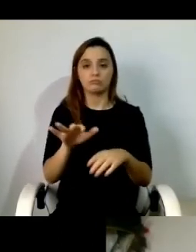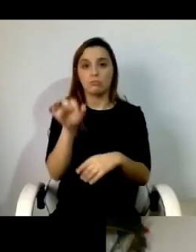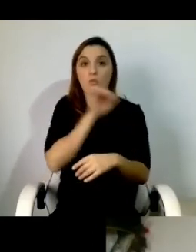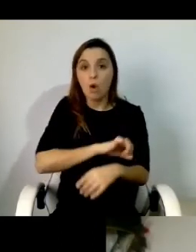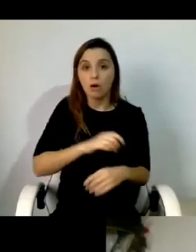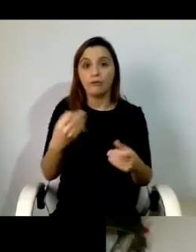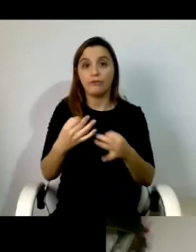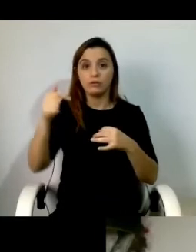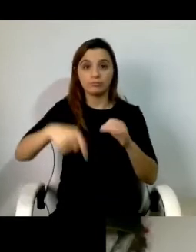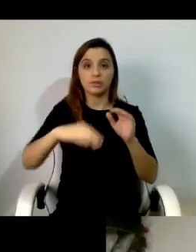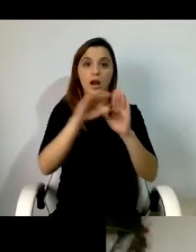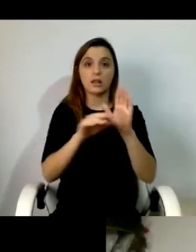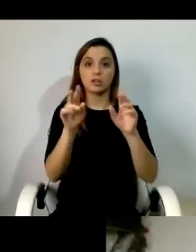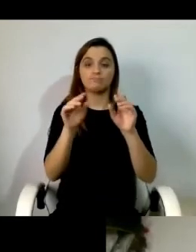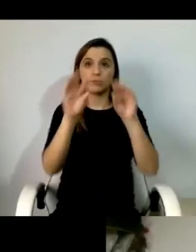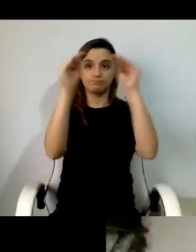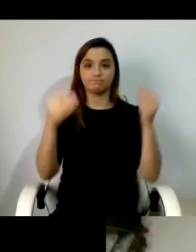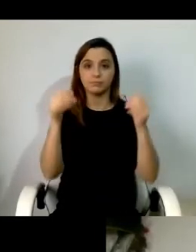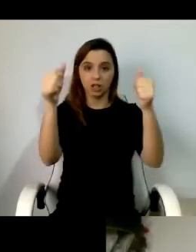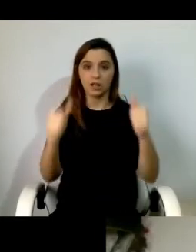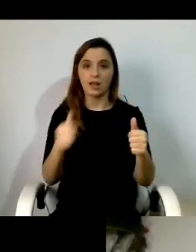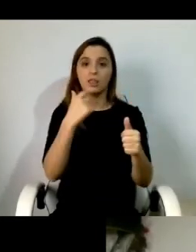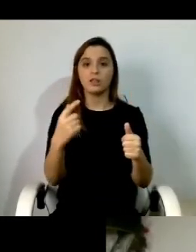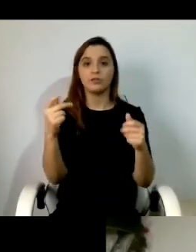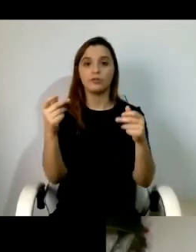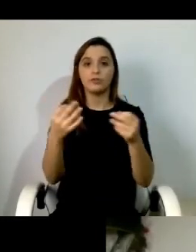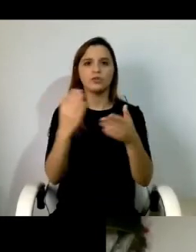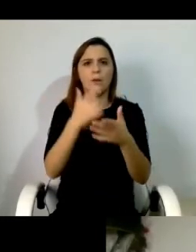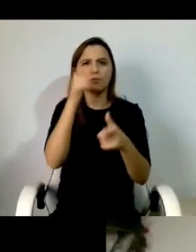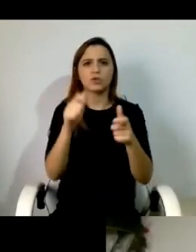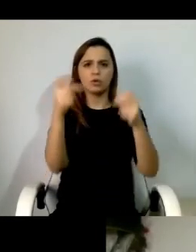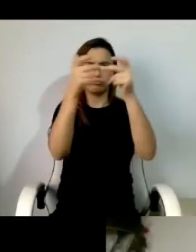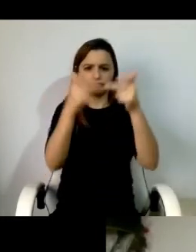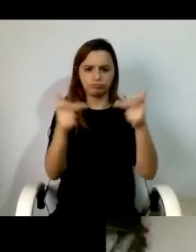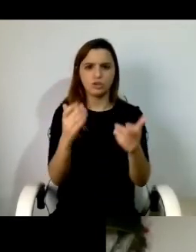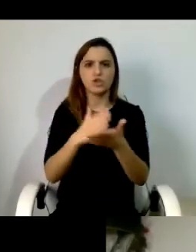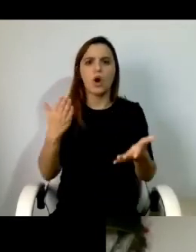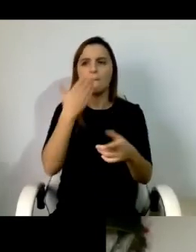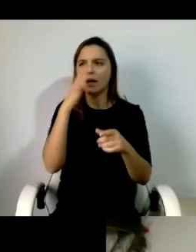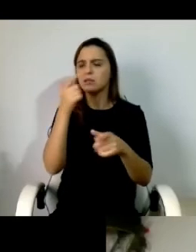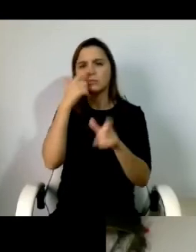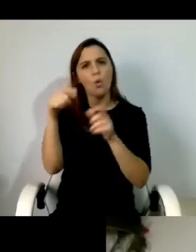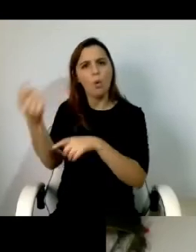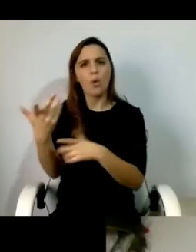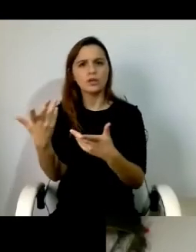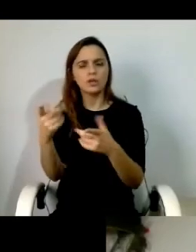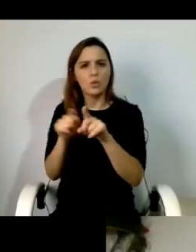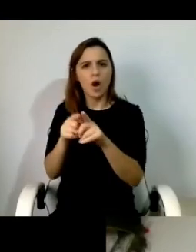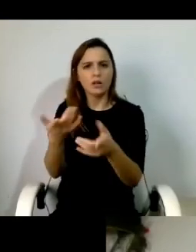este evento a front-line são exatamente só pessoas em cadeira de rodas as outras são invisíveis e por alguma razão não são